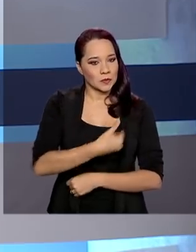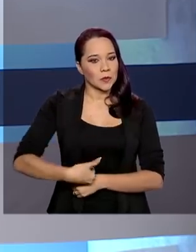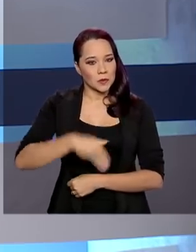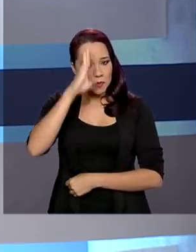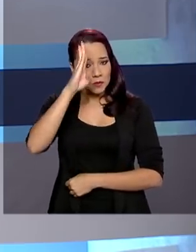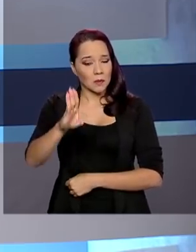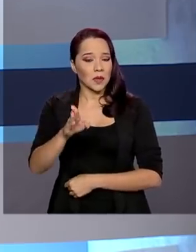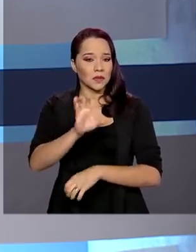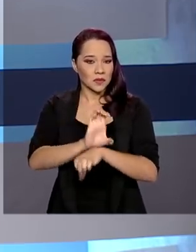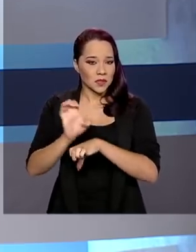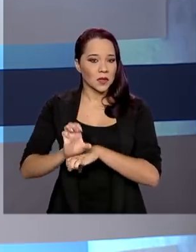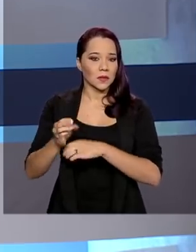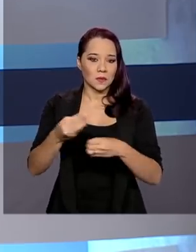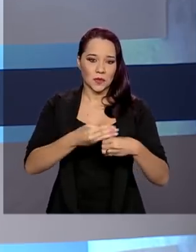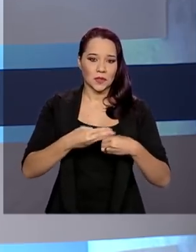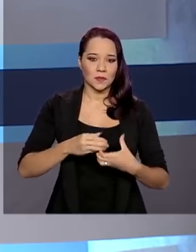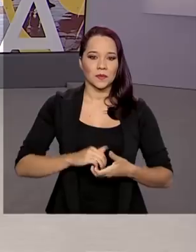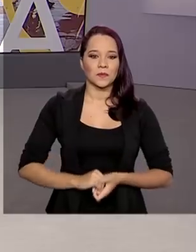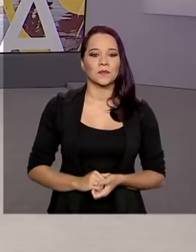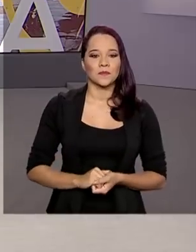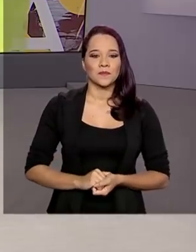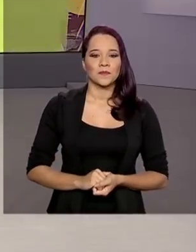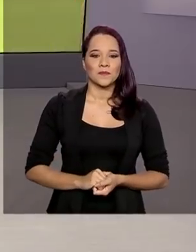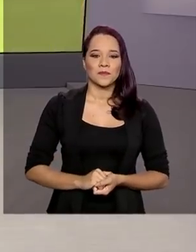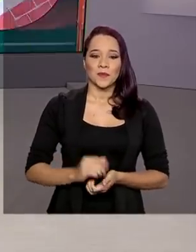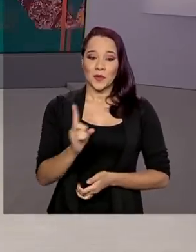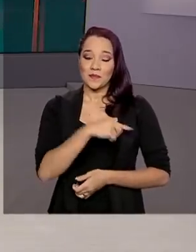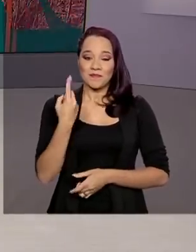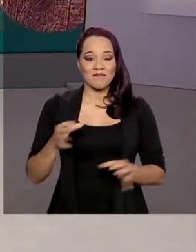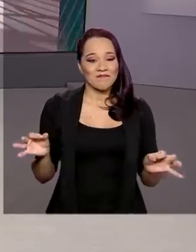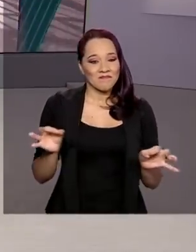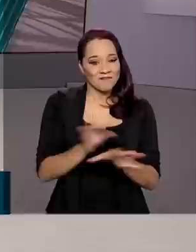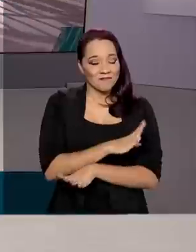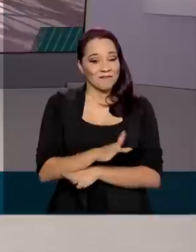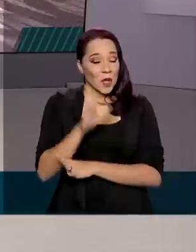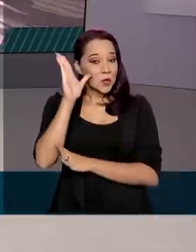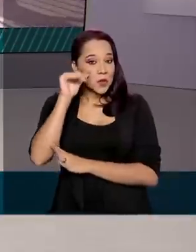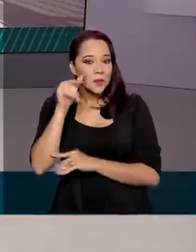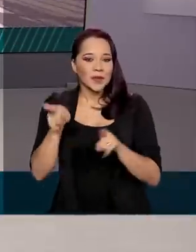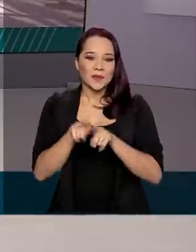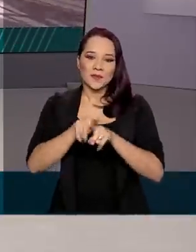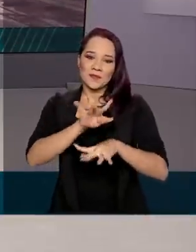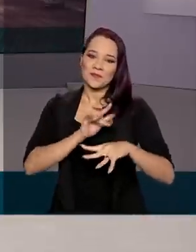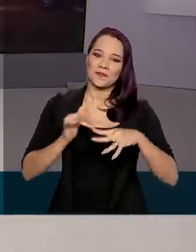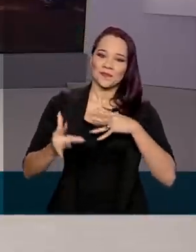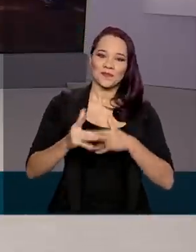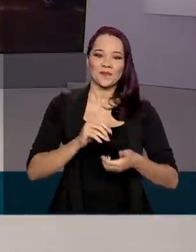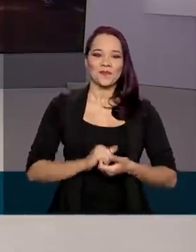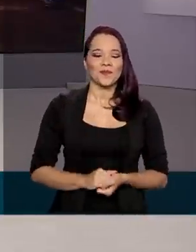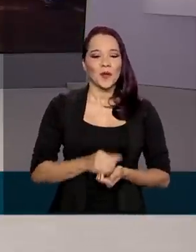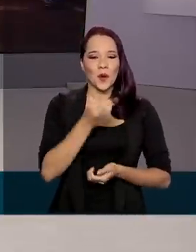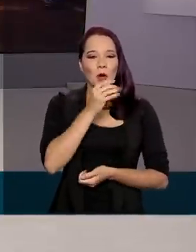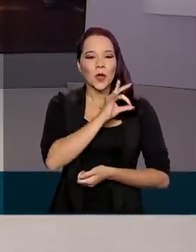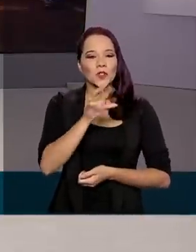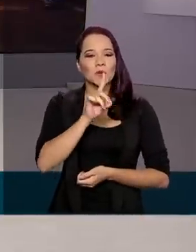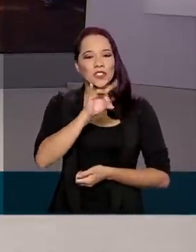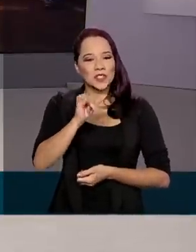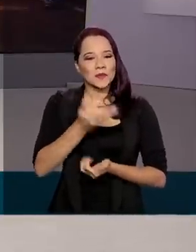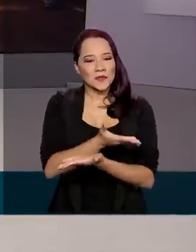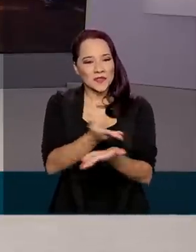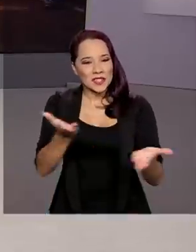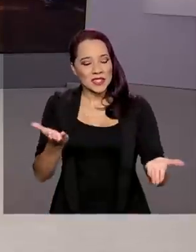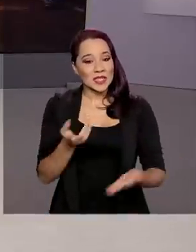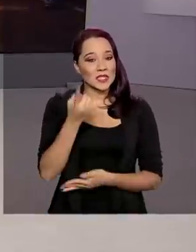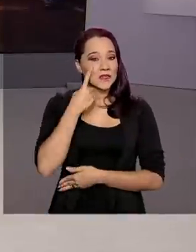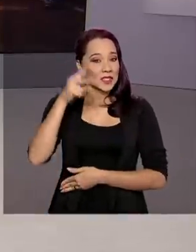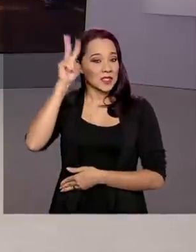especial de estados e municípios. O Brasil em Dia termina aqui, nos acompanhe também pelas redes sociais. Um ótimo fim de semana para você,